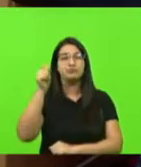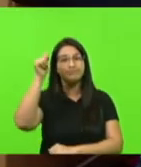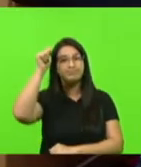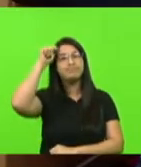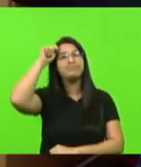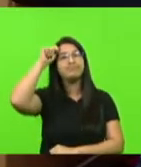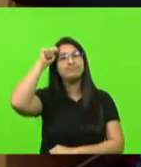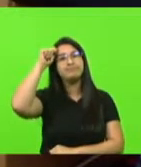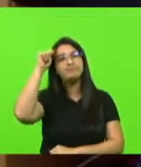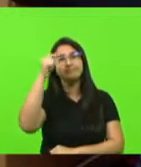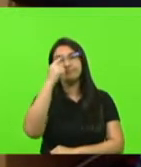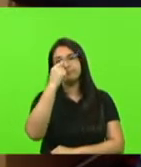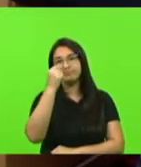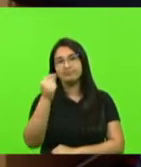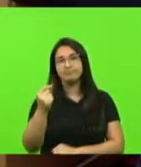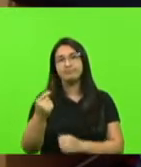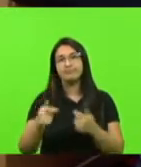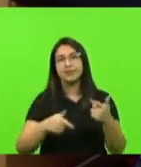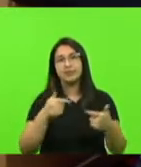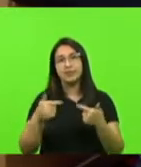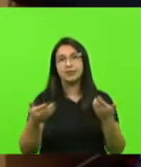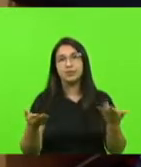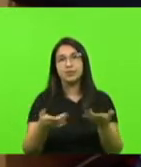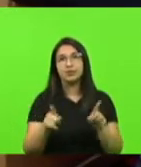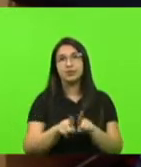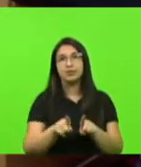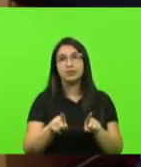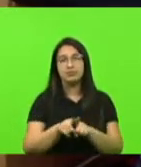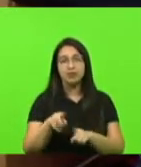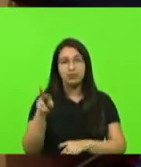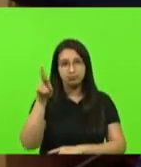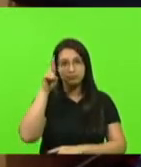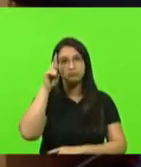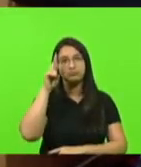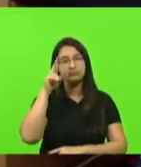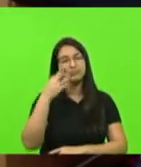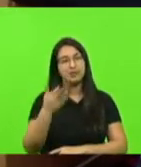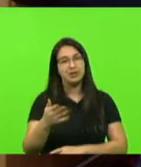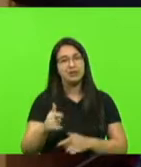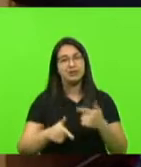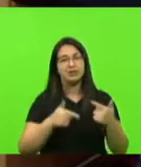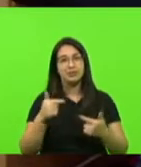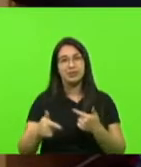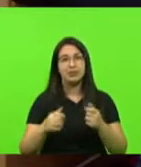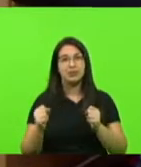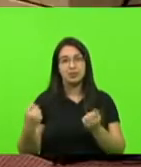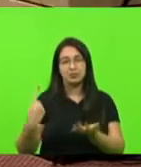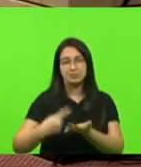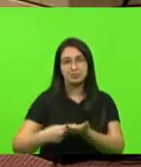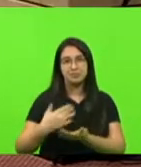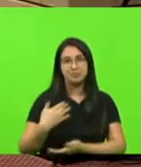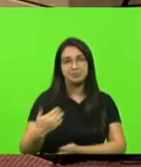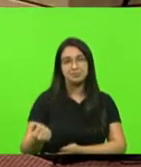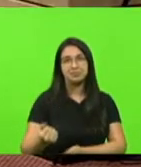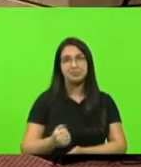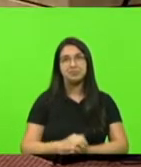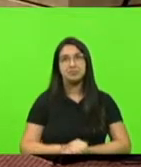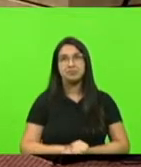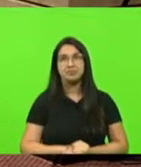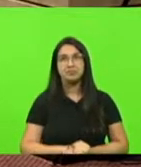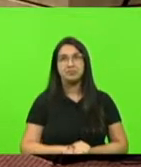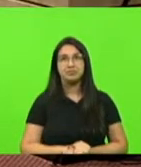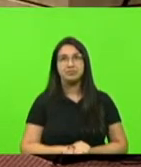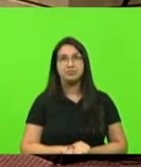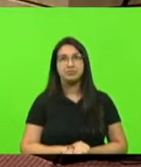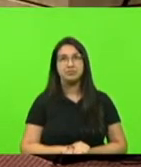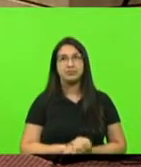hoje, seja bem-vindo, e também com o Floriano. Naquilo que puder ser útil, contem comigo, colegas. Regis, com alegria, a